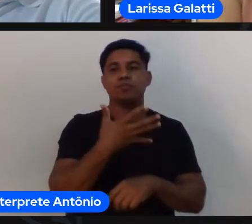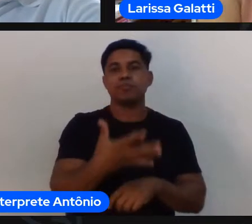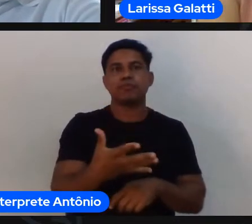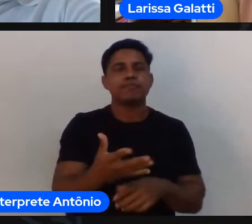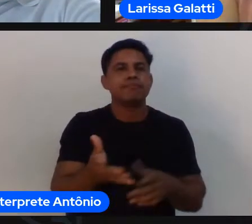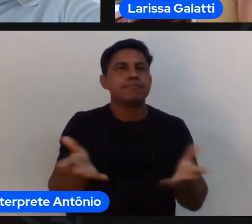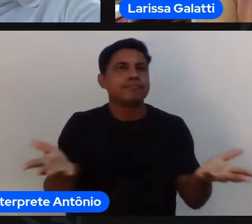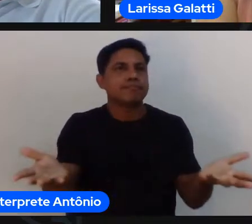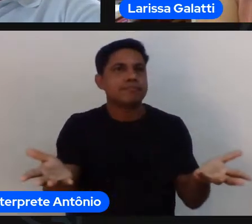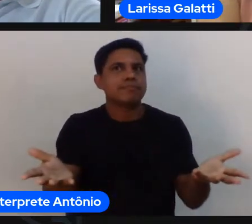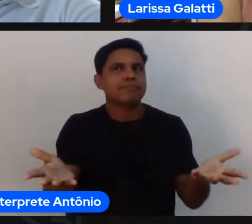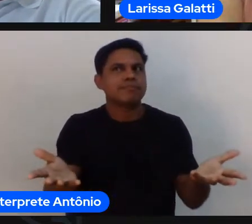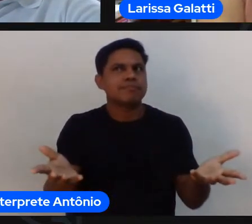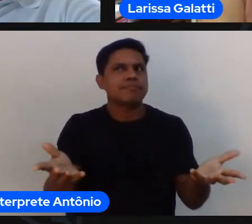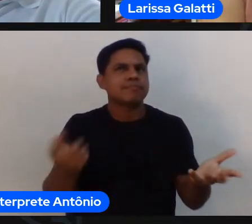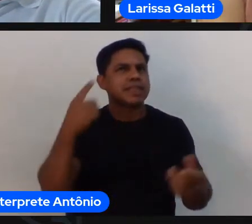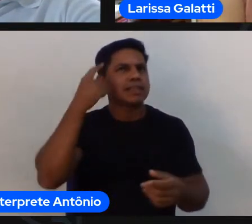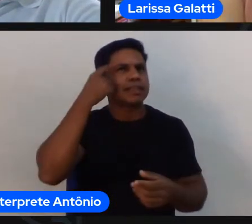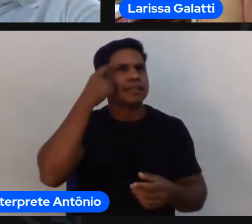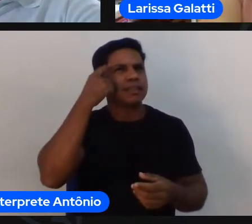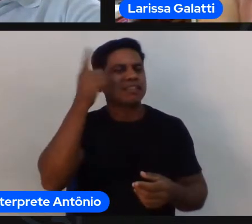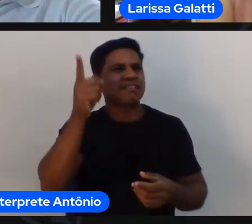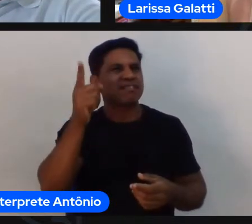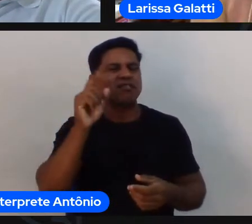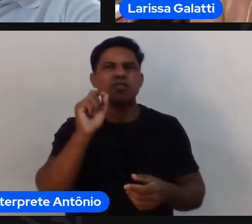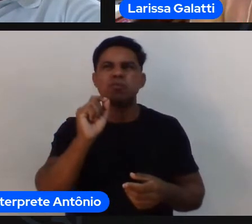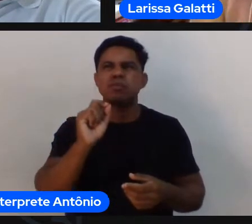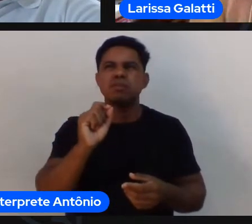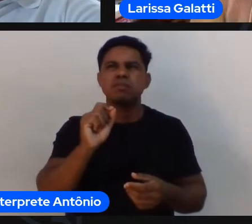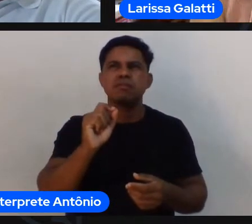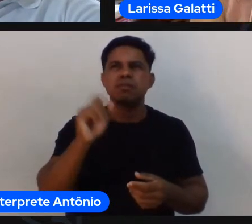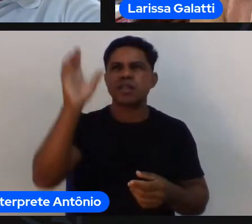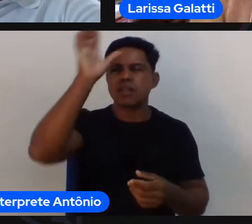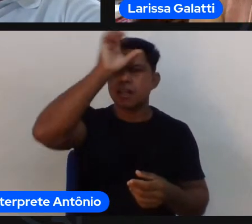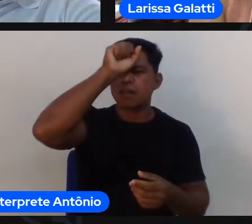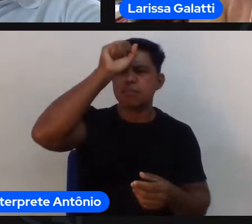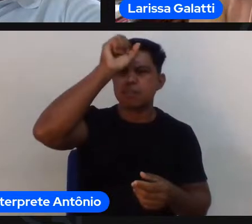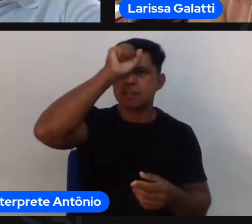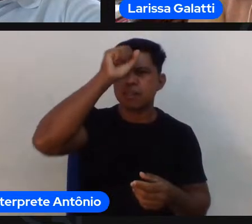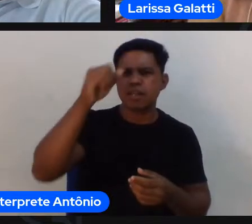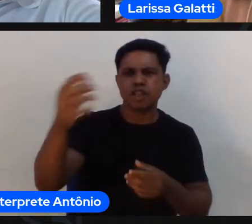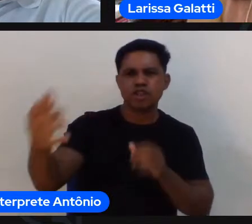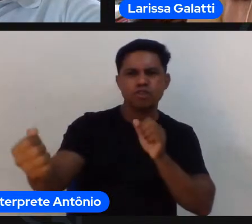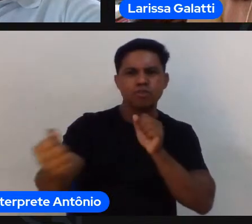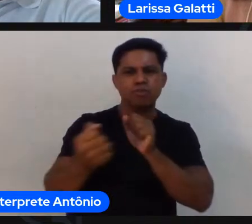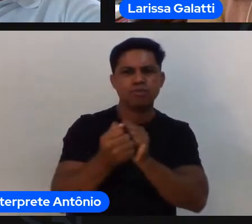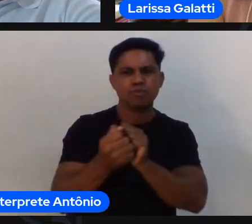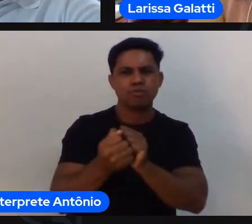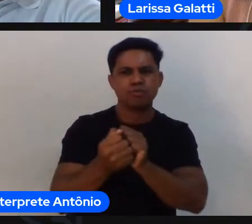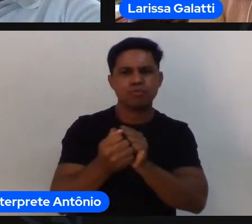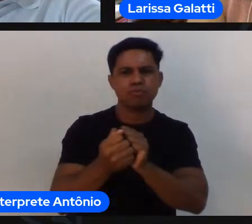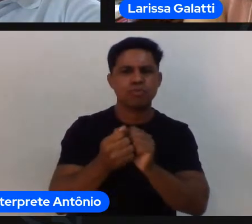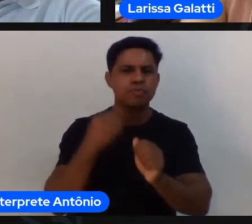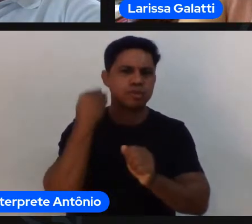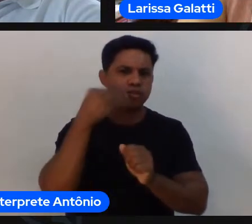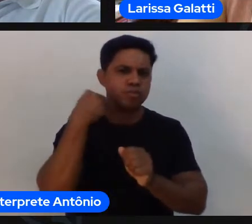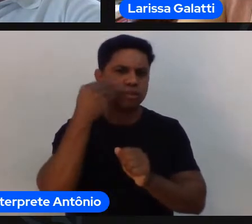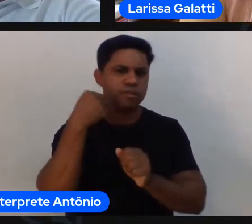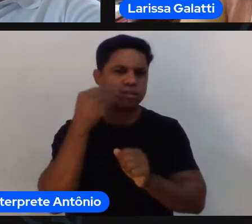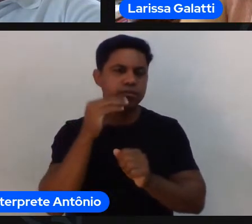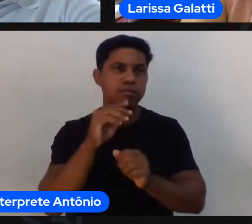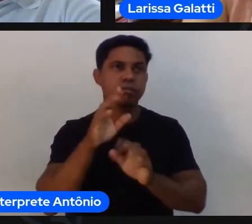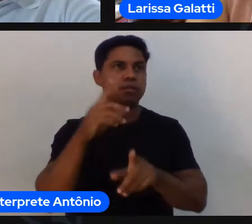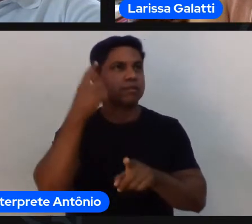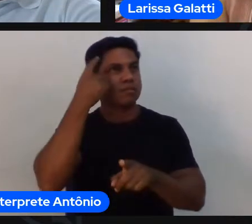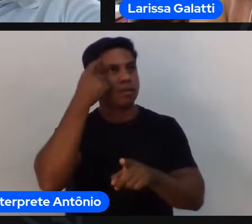importante fazer mais do que aprender com a experiência dos outros era importante eu experienciar aí eu fui estudar mais dois, três anos enquanto